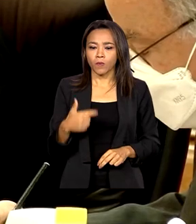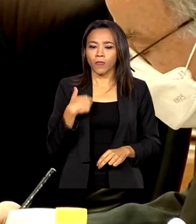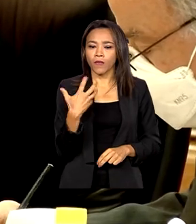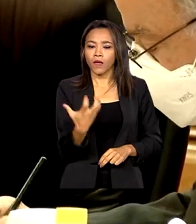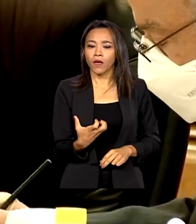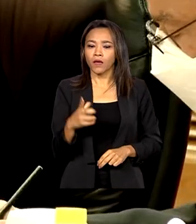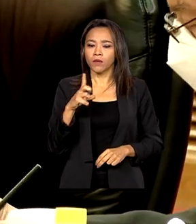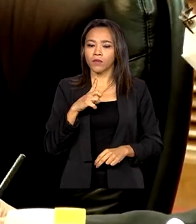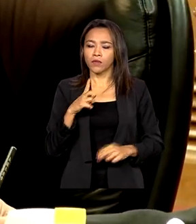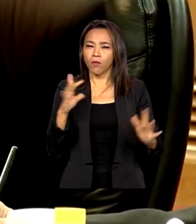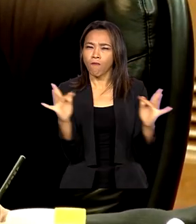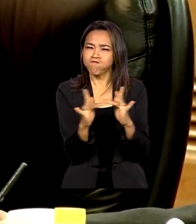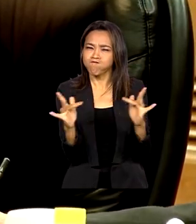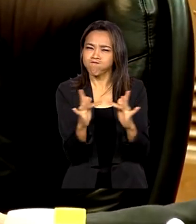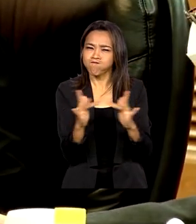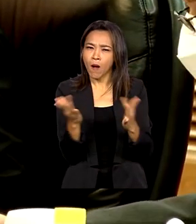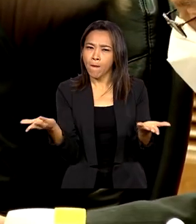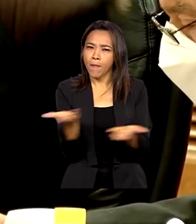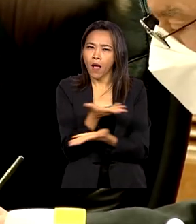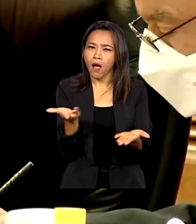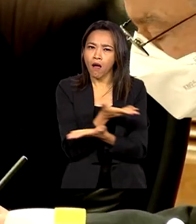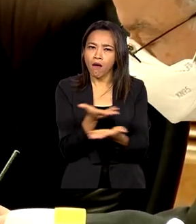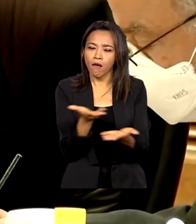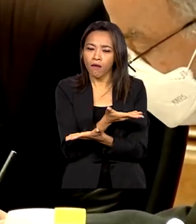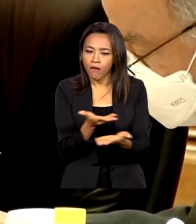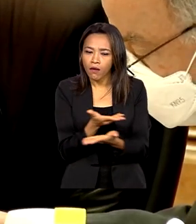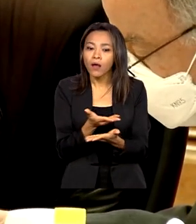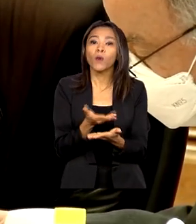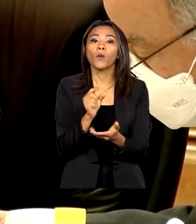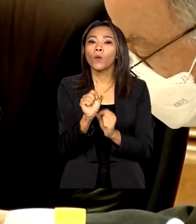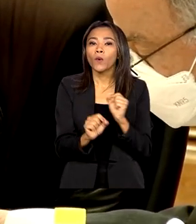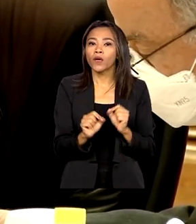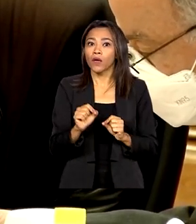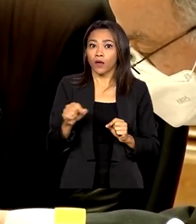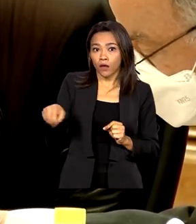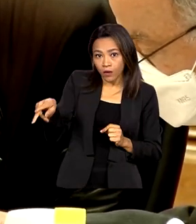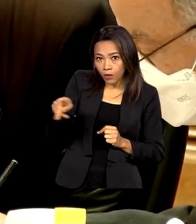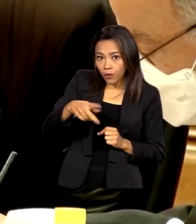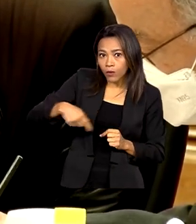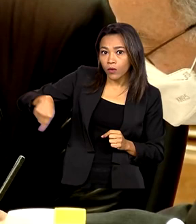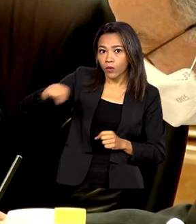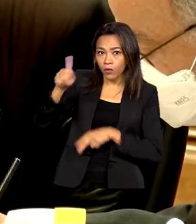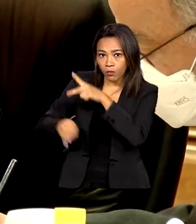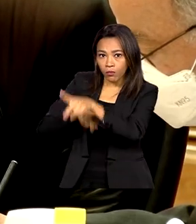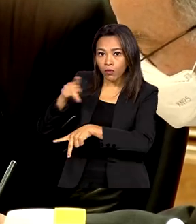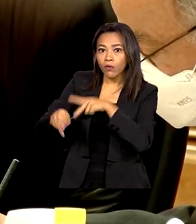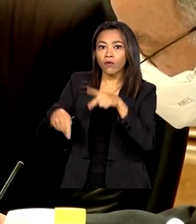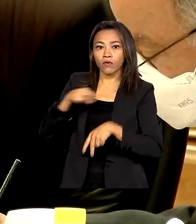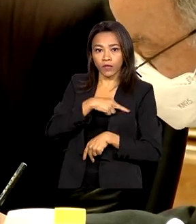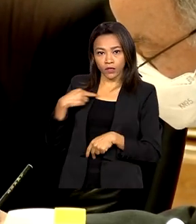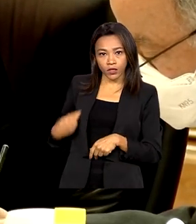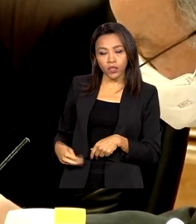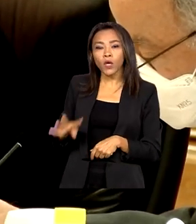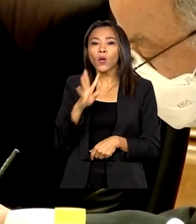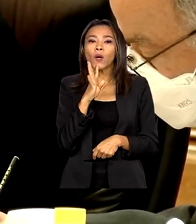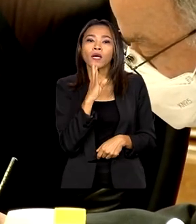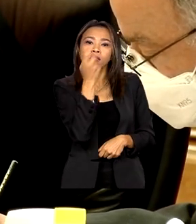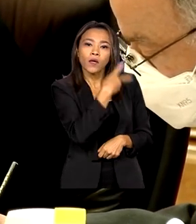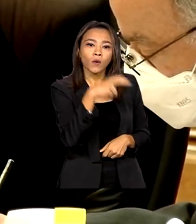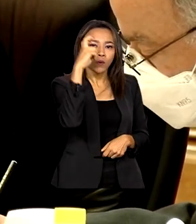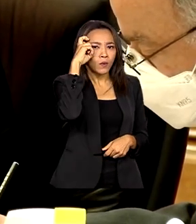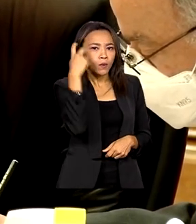relação forte para que os chineses compreendam melhor a cultura brasileira e os